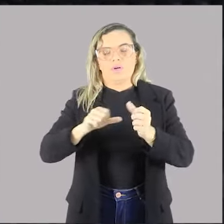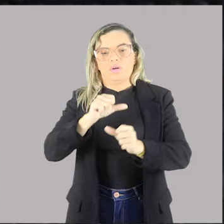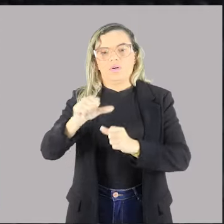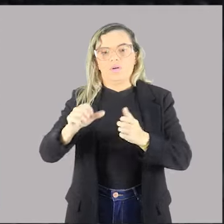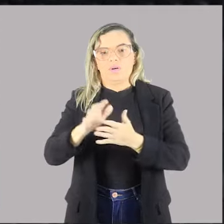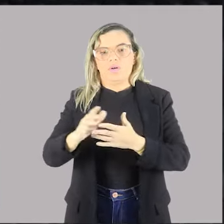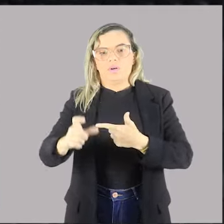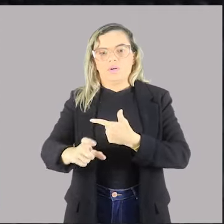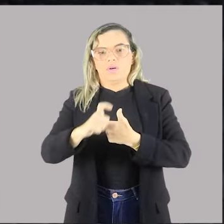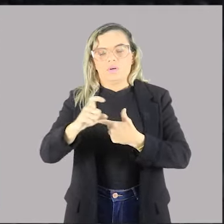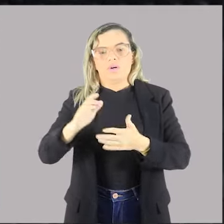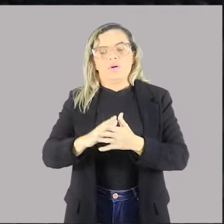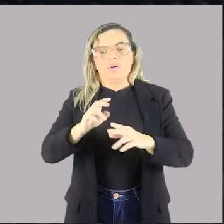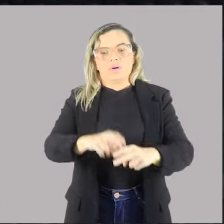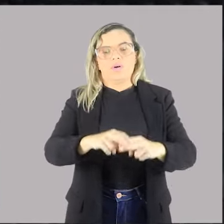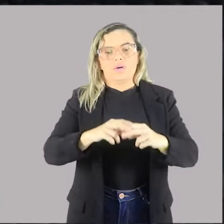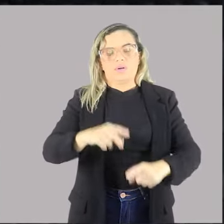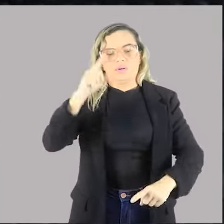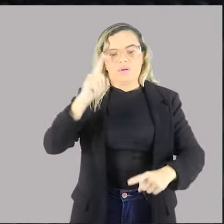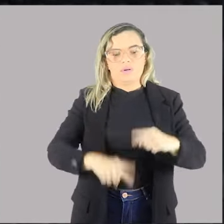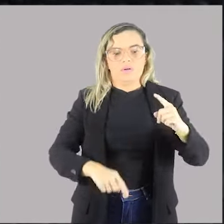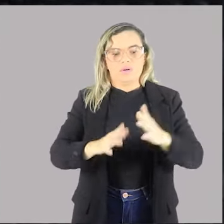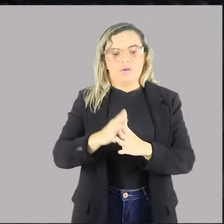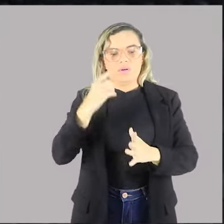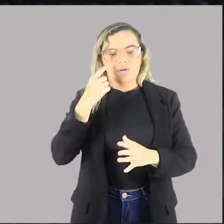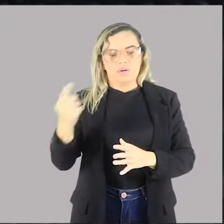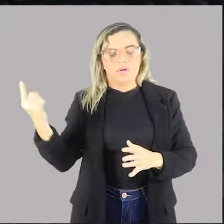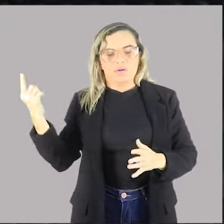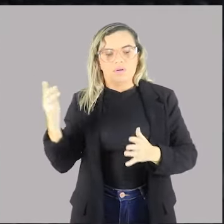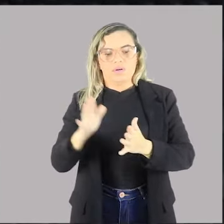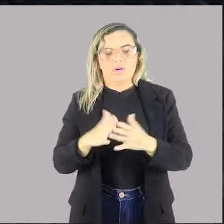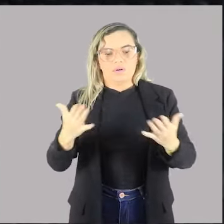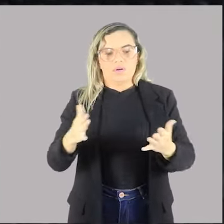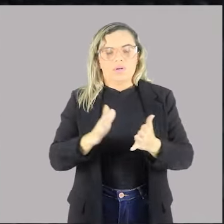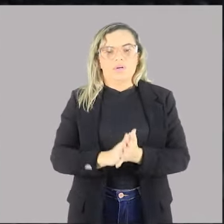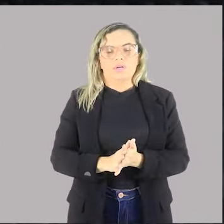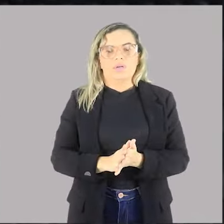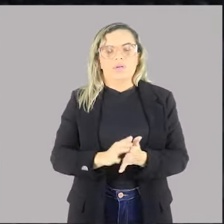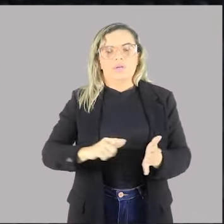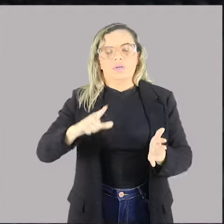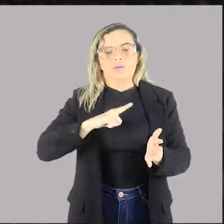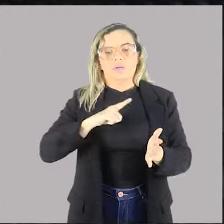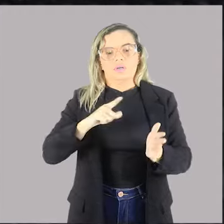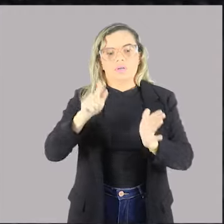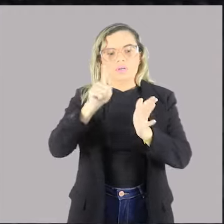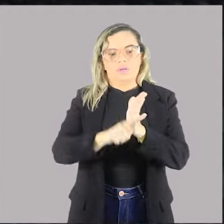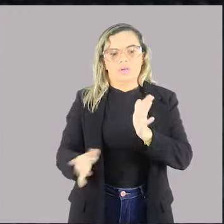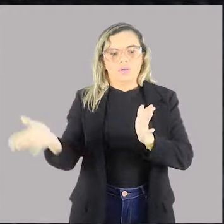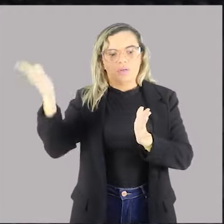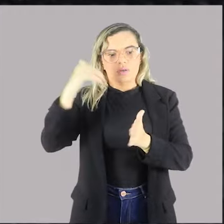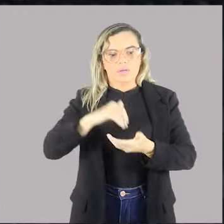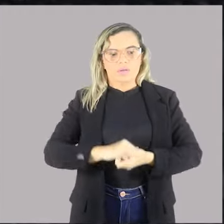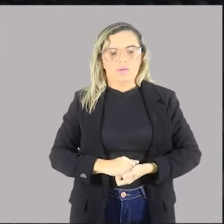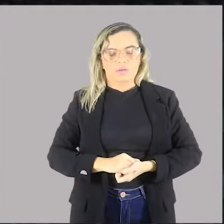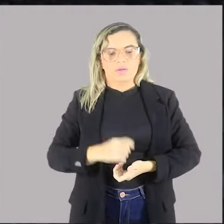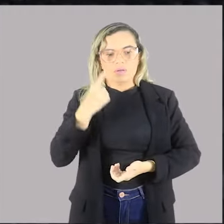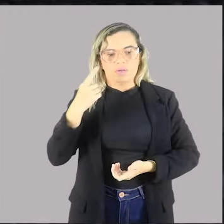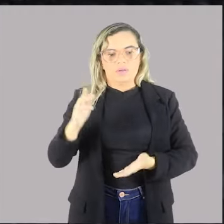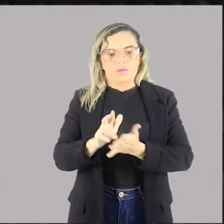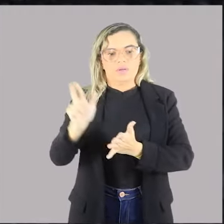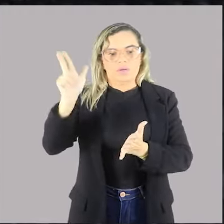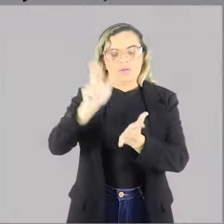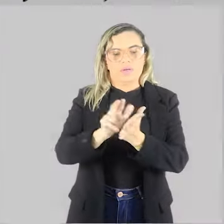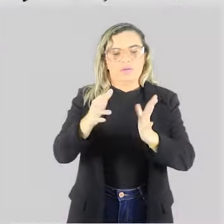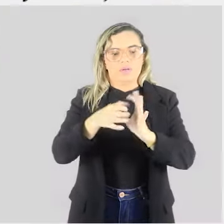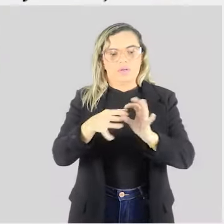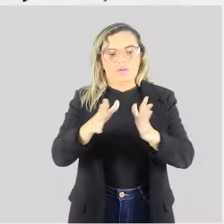vedados, eles são proibidos. Esta é a regra. No entanto, existem exceções. Tá? Vamos às exceções. Regulamento autônomo